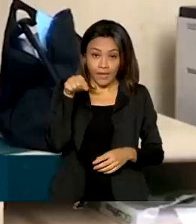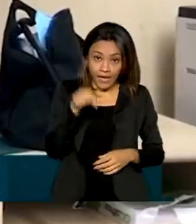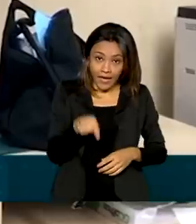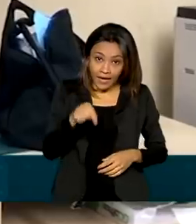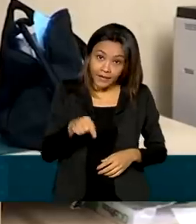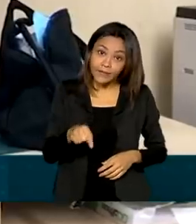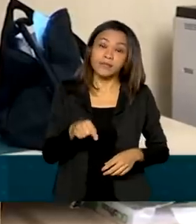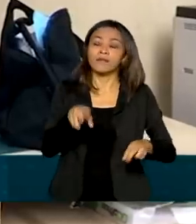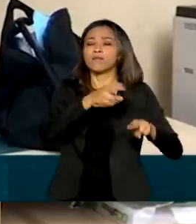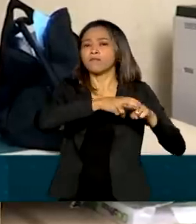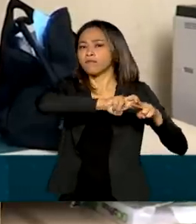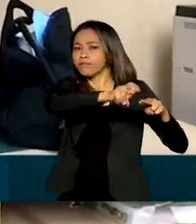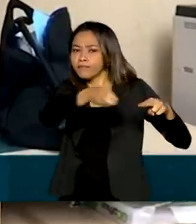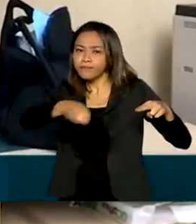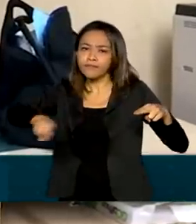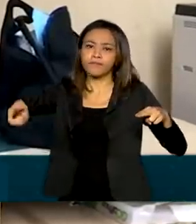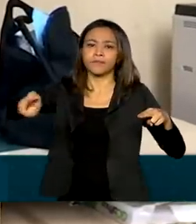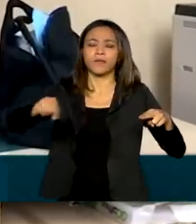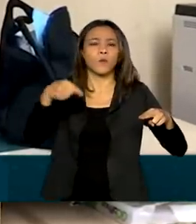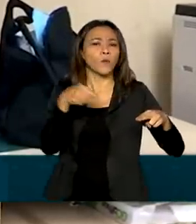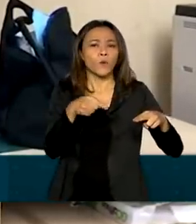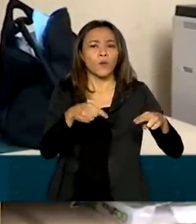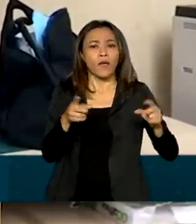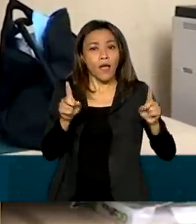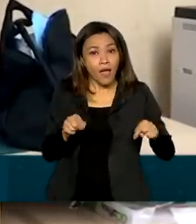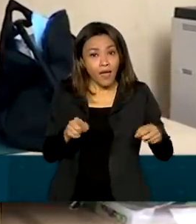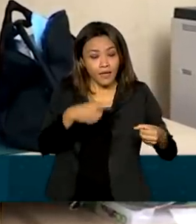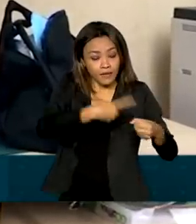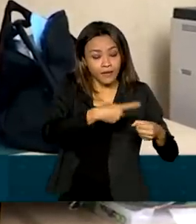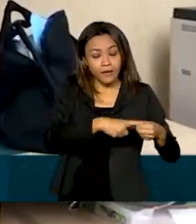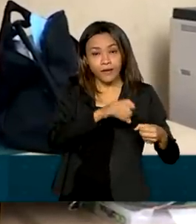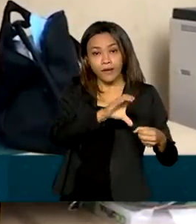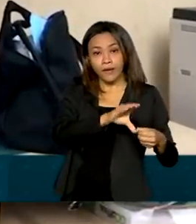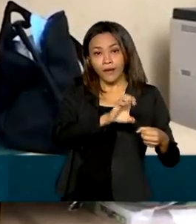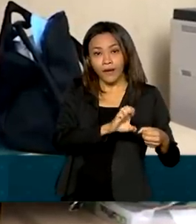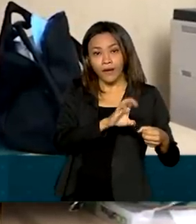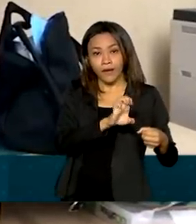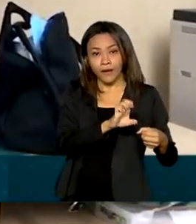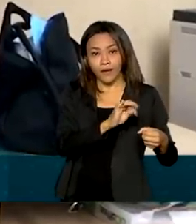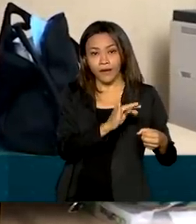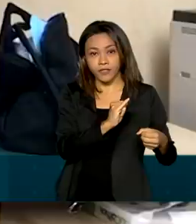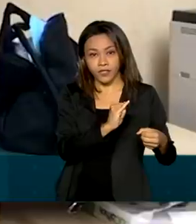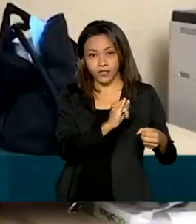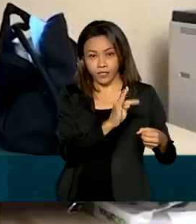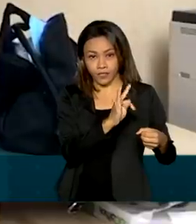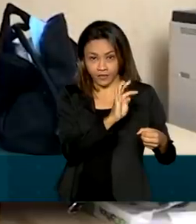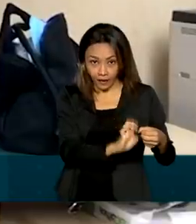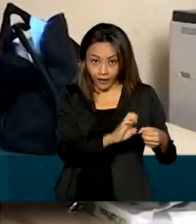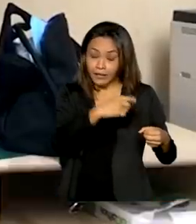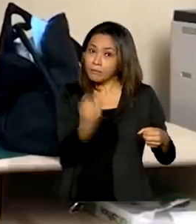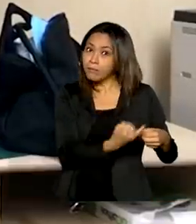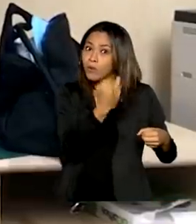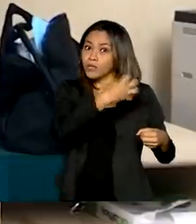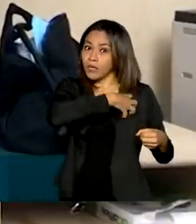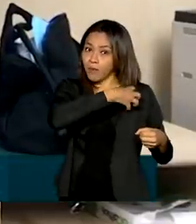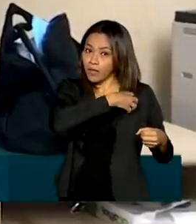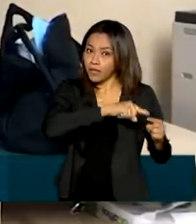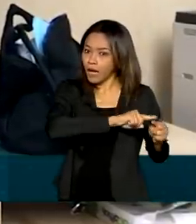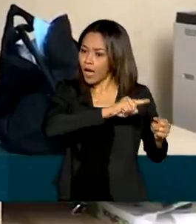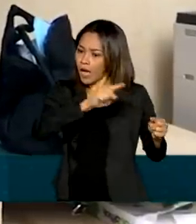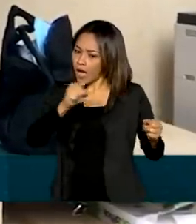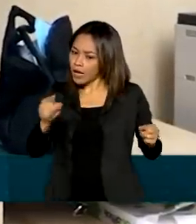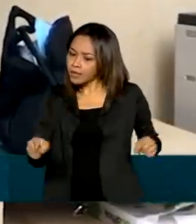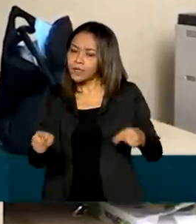Oeste-Leste é uma ferrovia que liga Caetité, que é um centro minerário superimportante da Bahia, a Indeus.